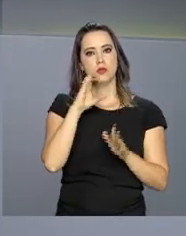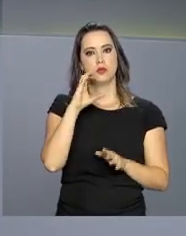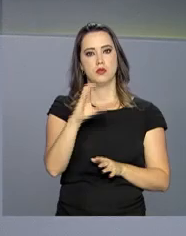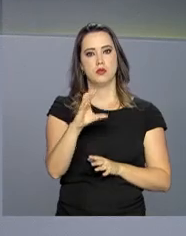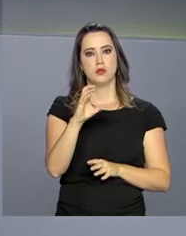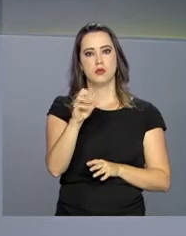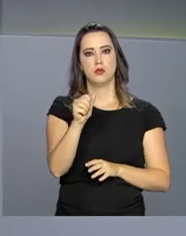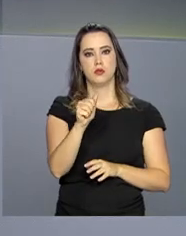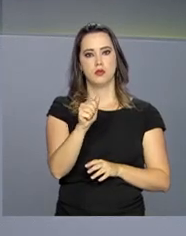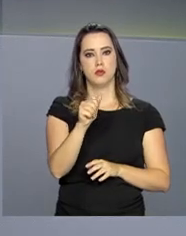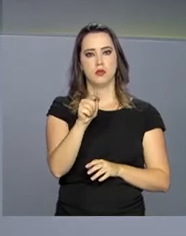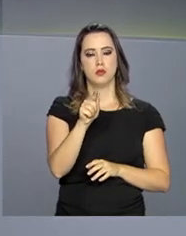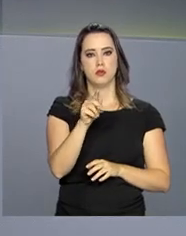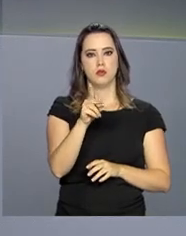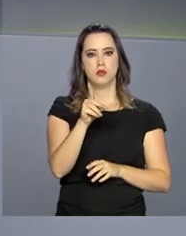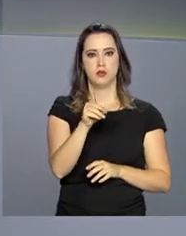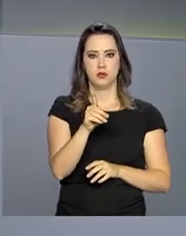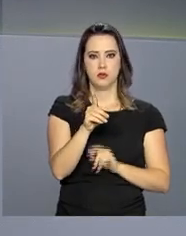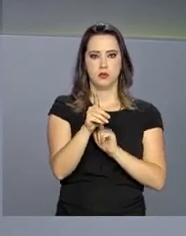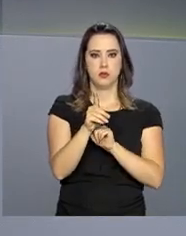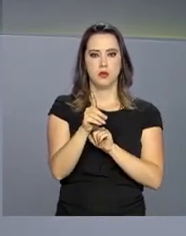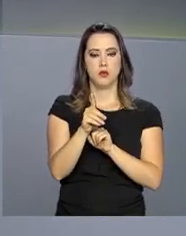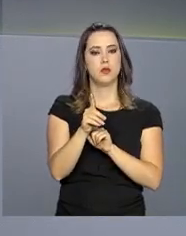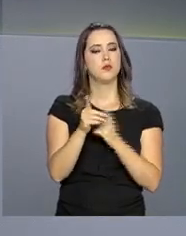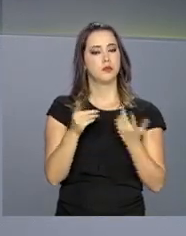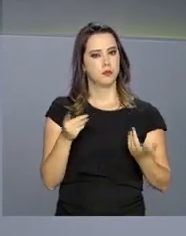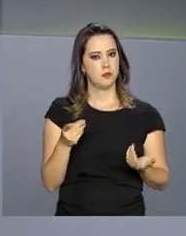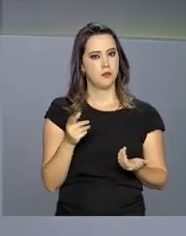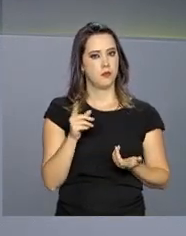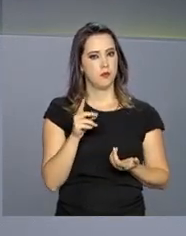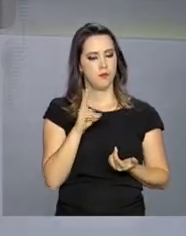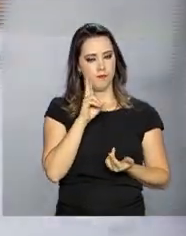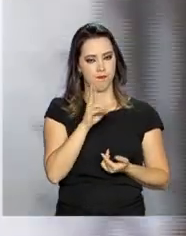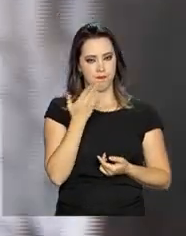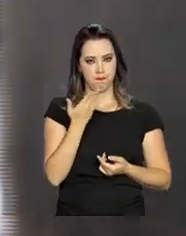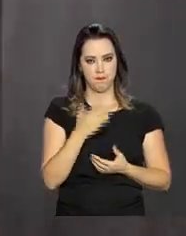Cadastro Geral de Empregados e Desempregados, o CAGED.